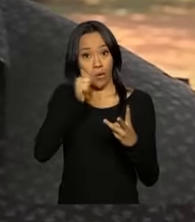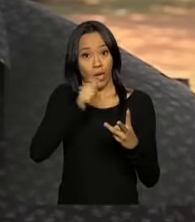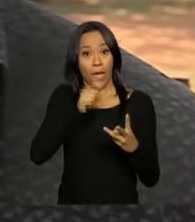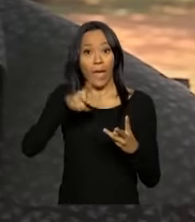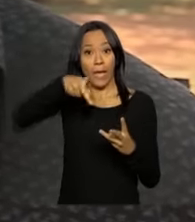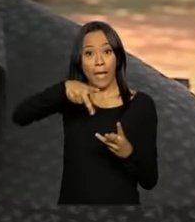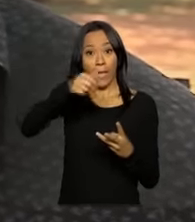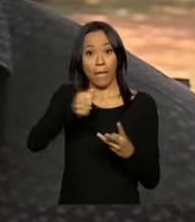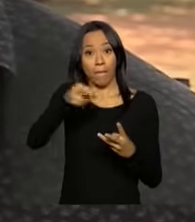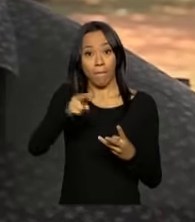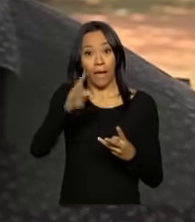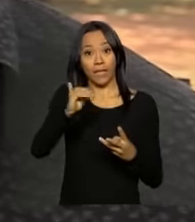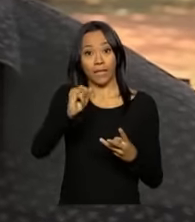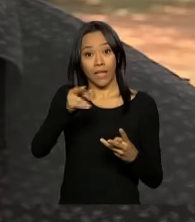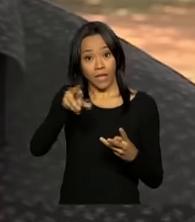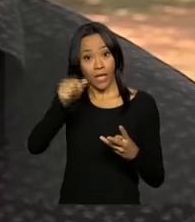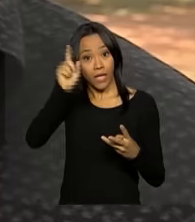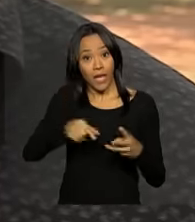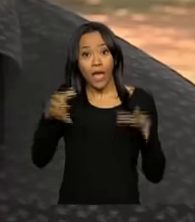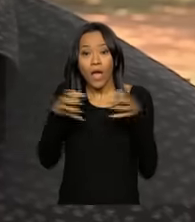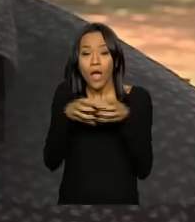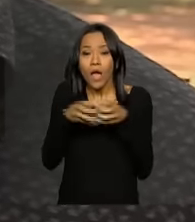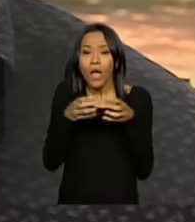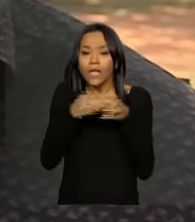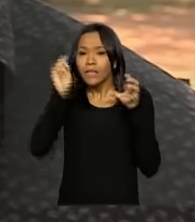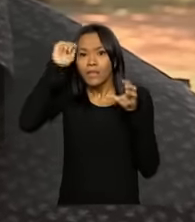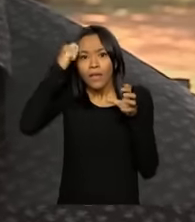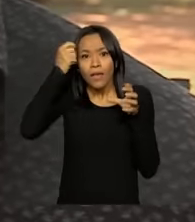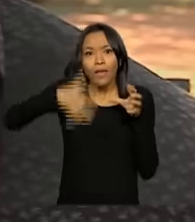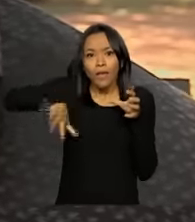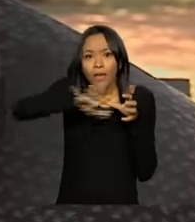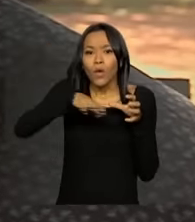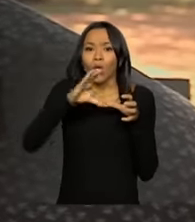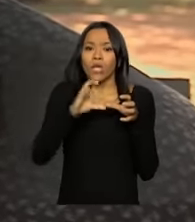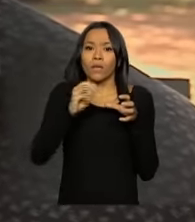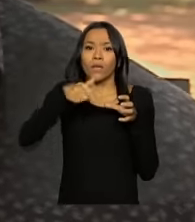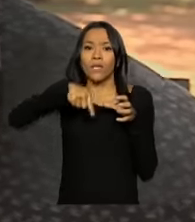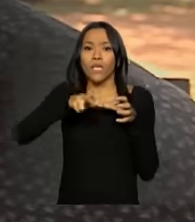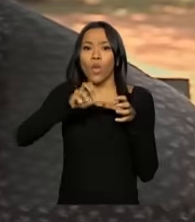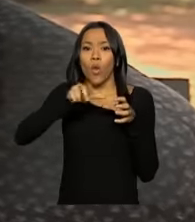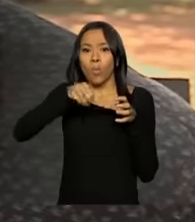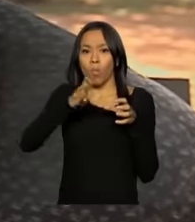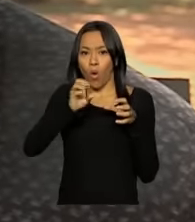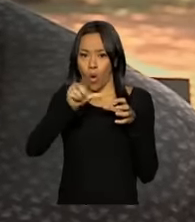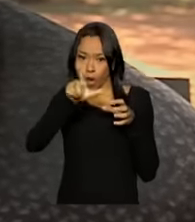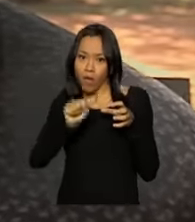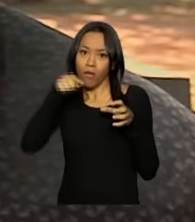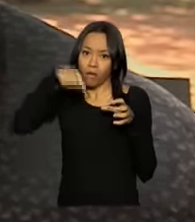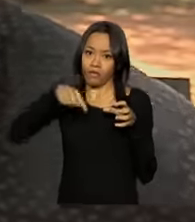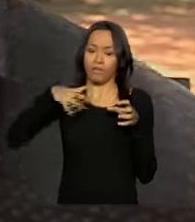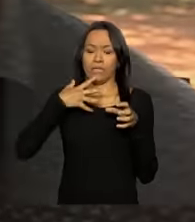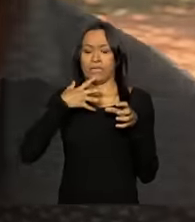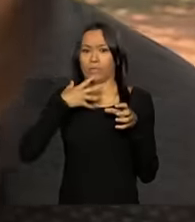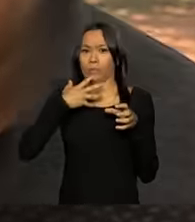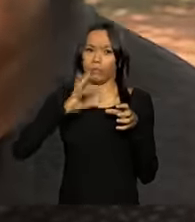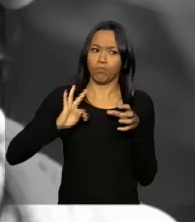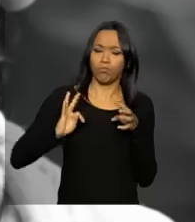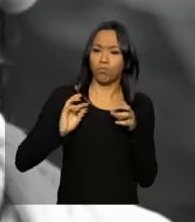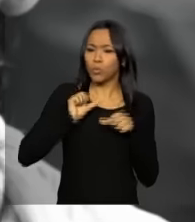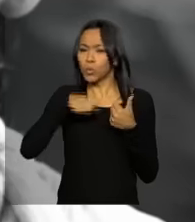uma comunidade quilombola, eles se uniram para mudar completamente o modo de